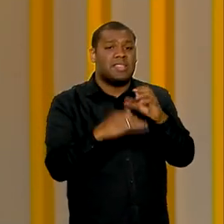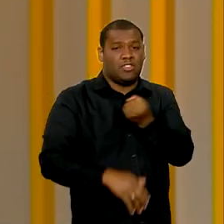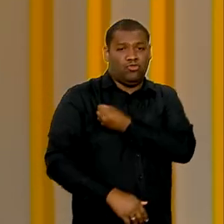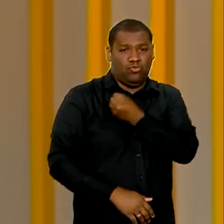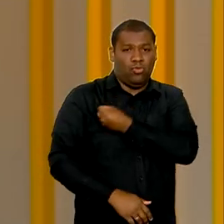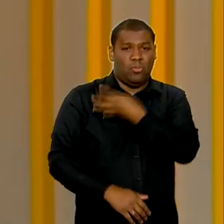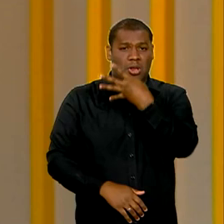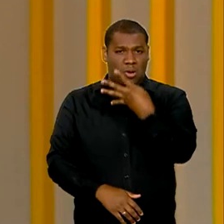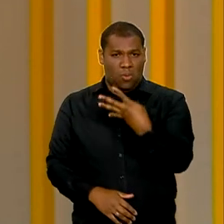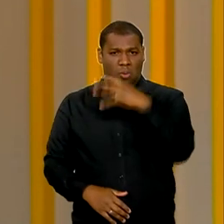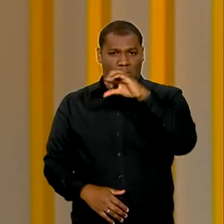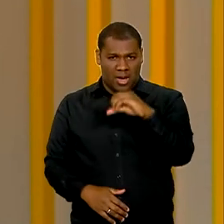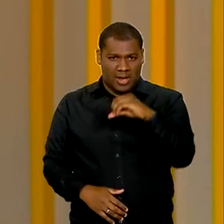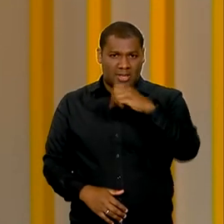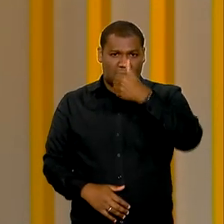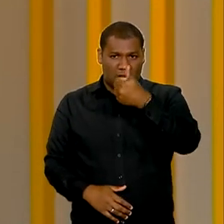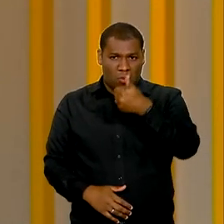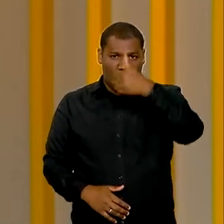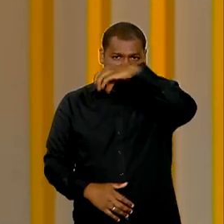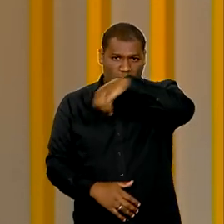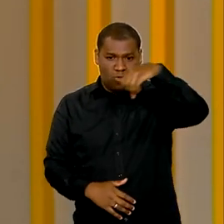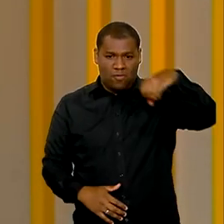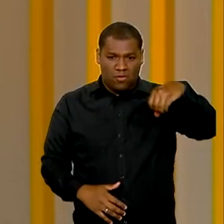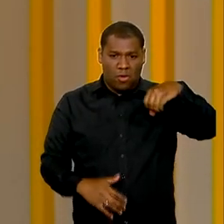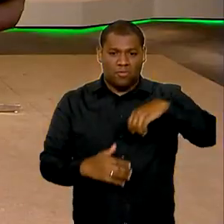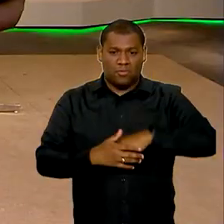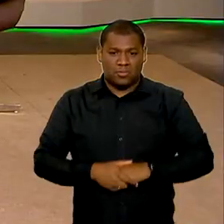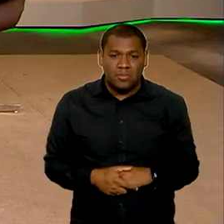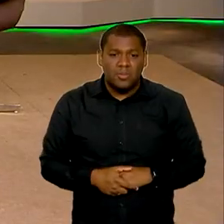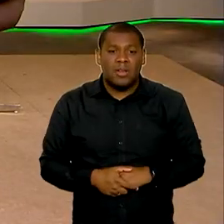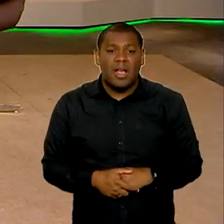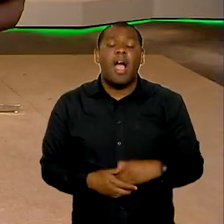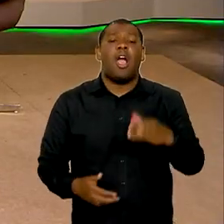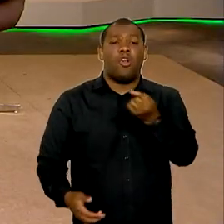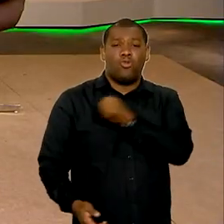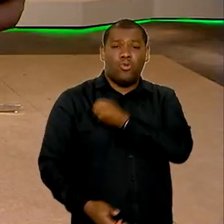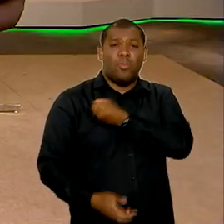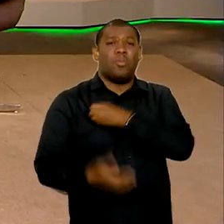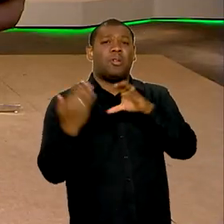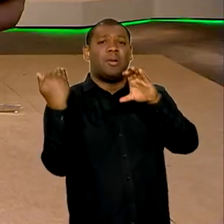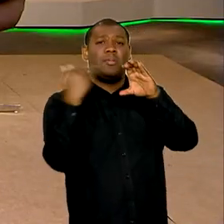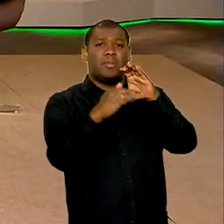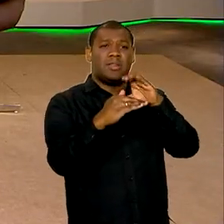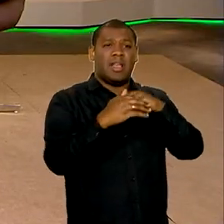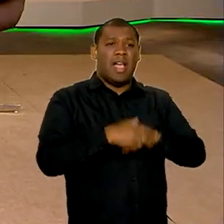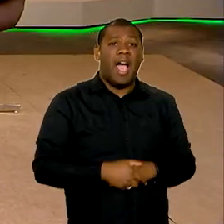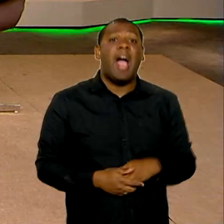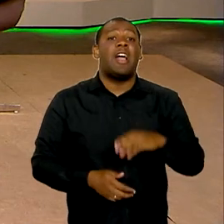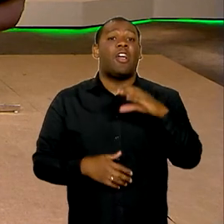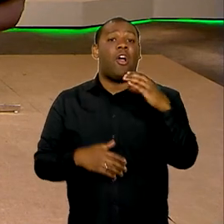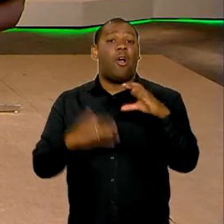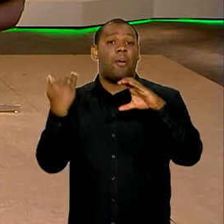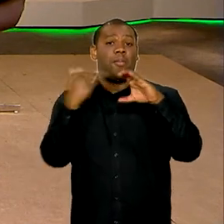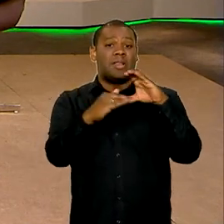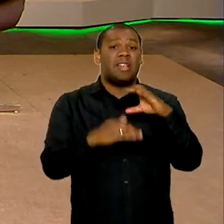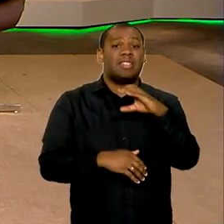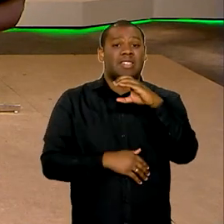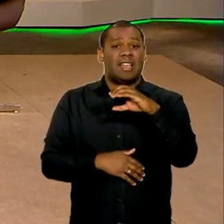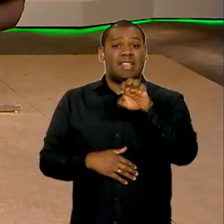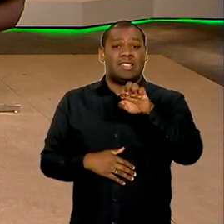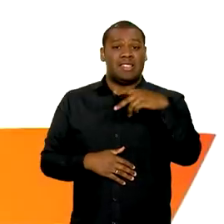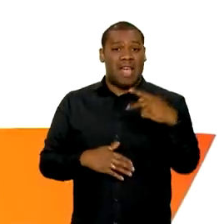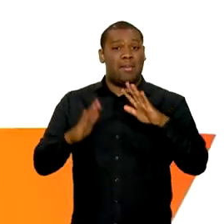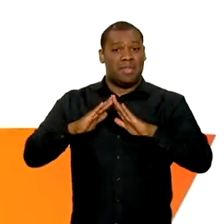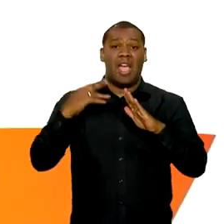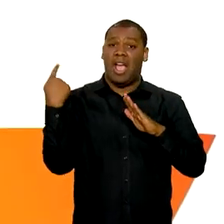40199. Para esse número, ela envia o número do CEP da sua residência ou o CEP de onde ela